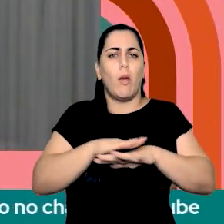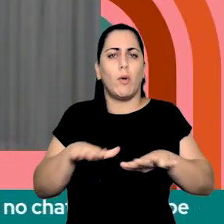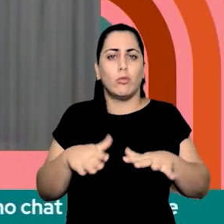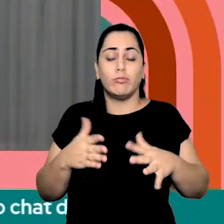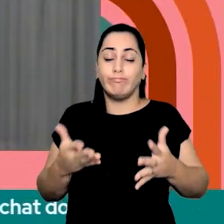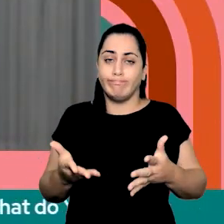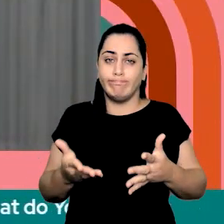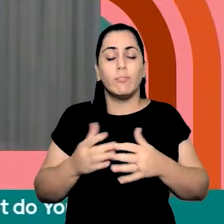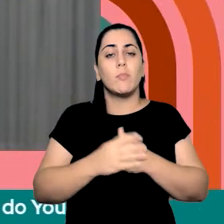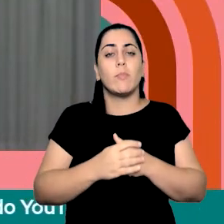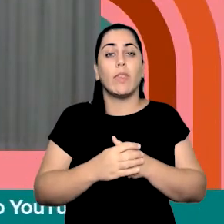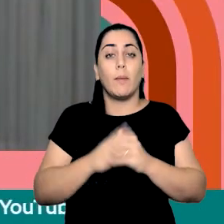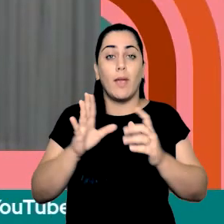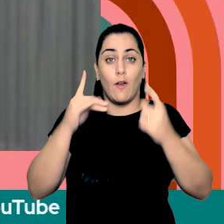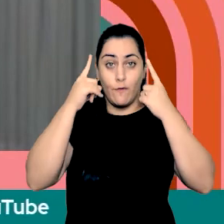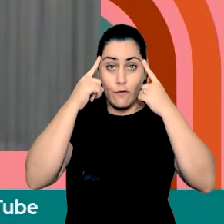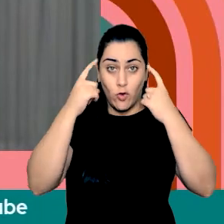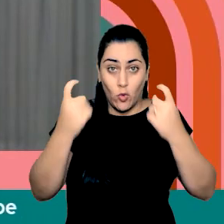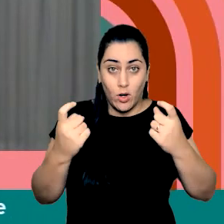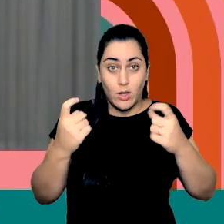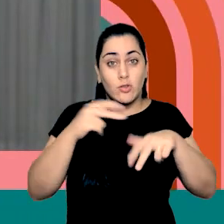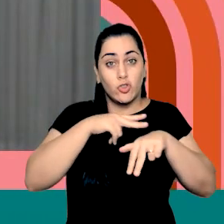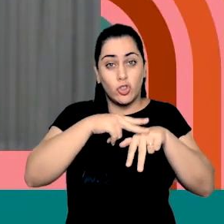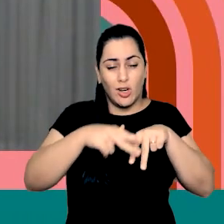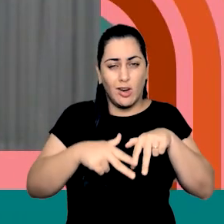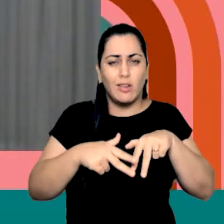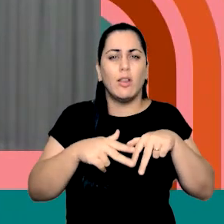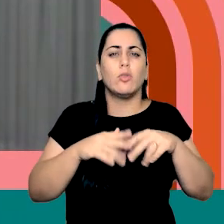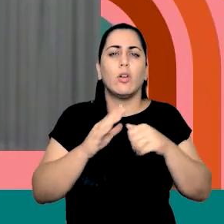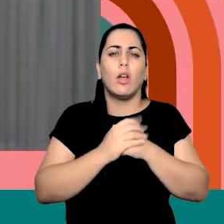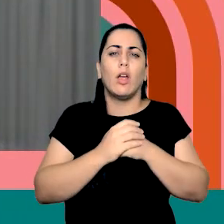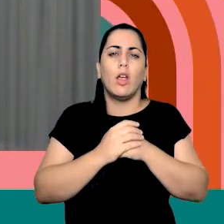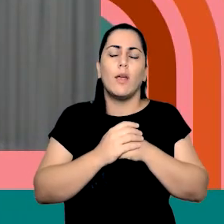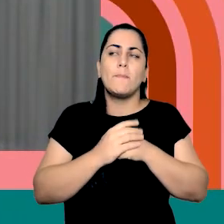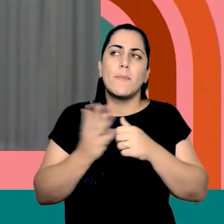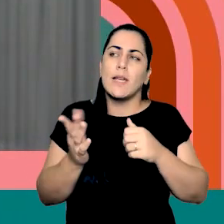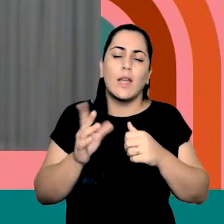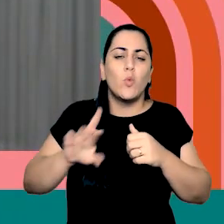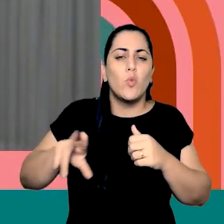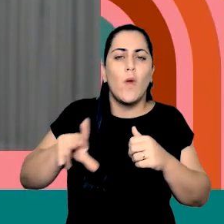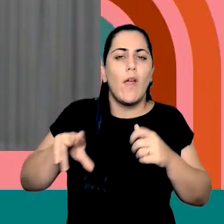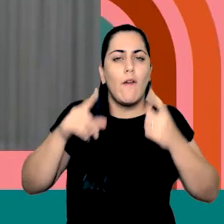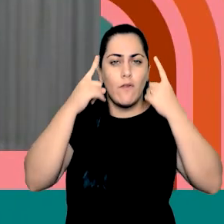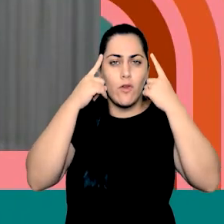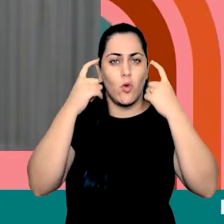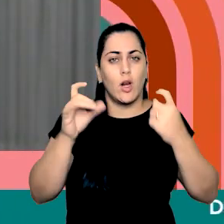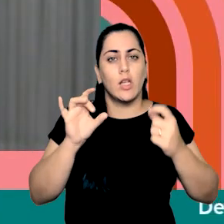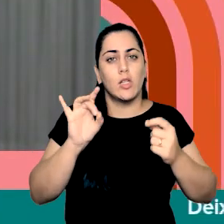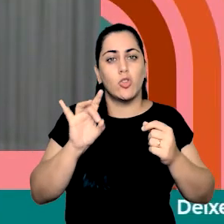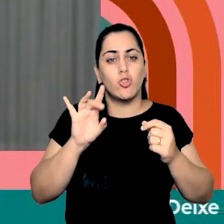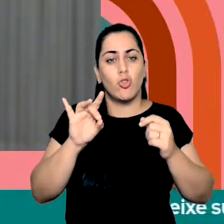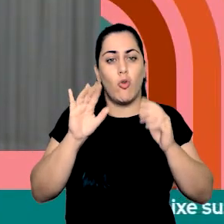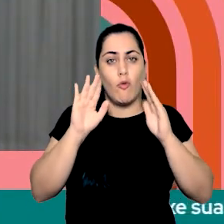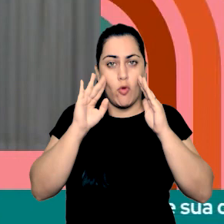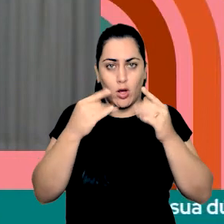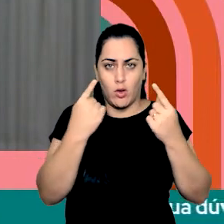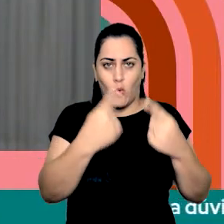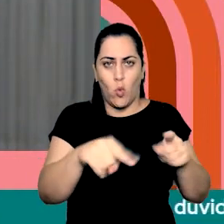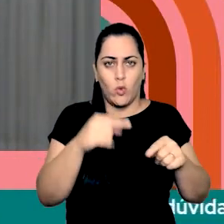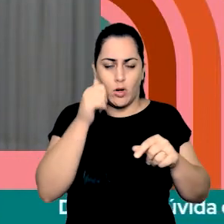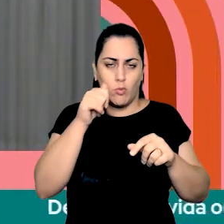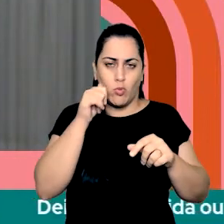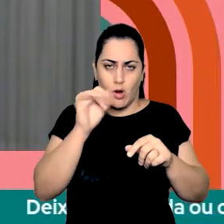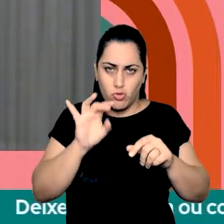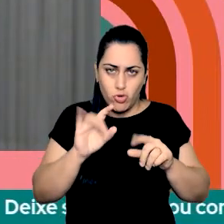E a violência de gênero, ela não é aquela violência só voltada contra a mulher.